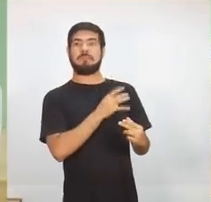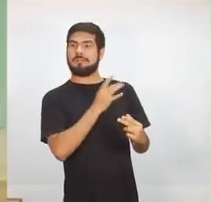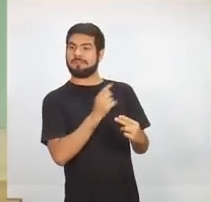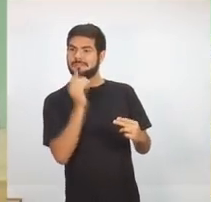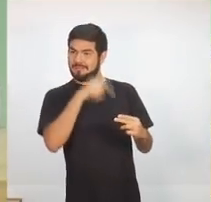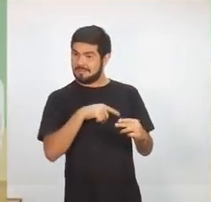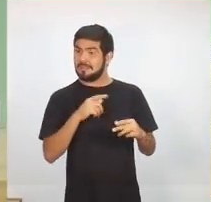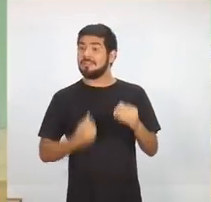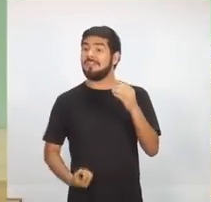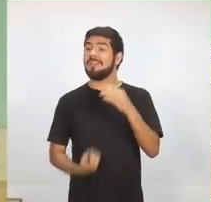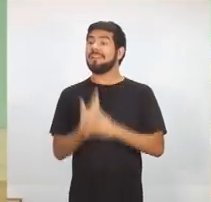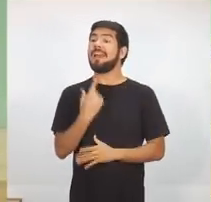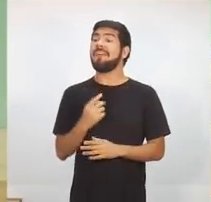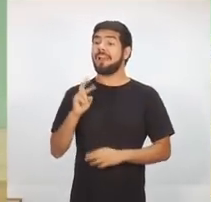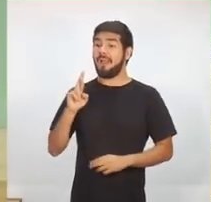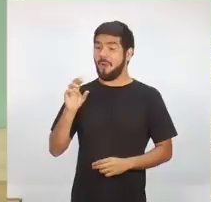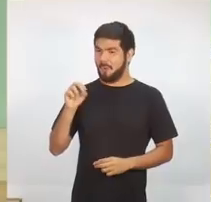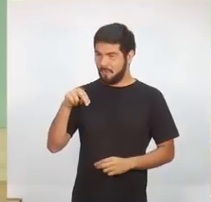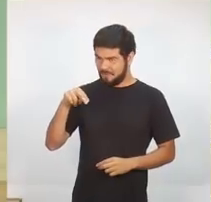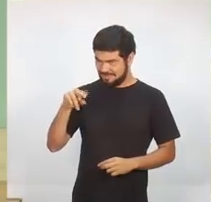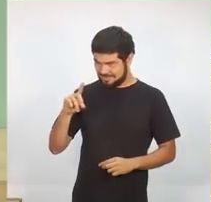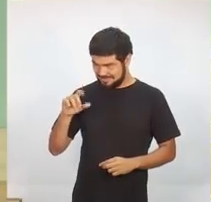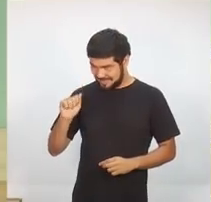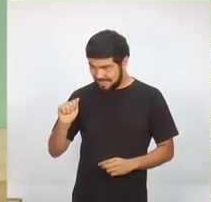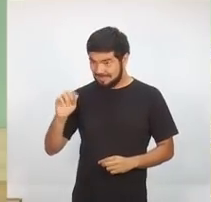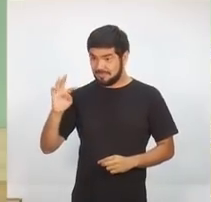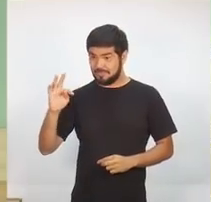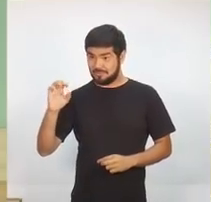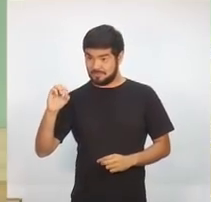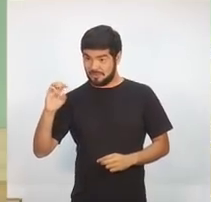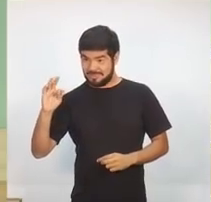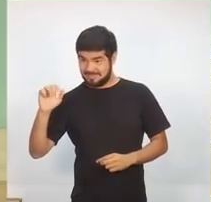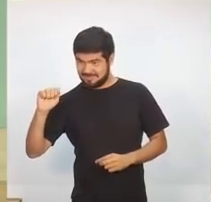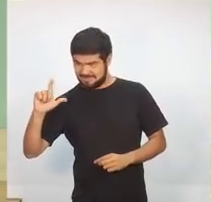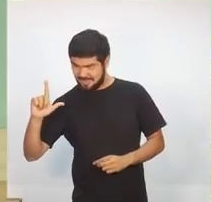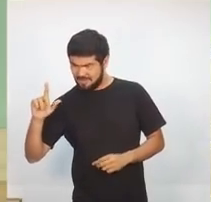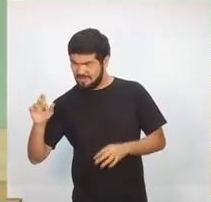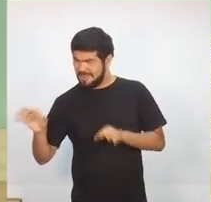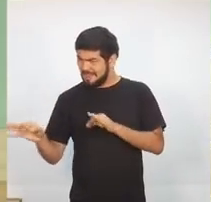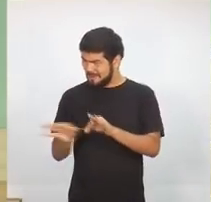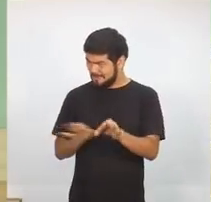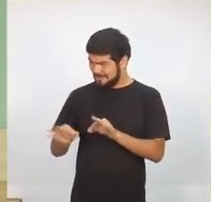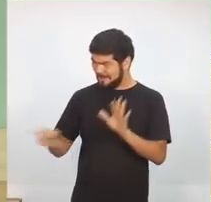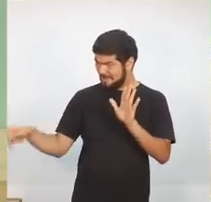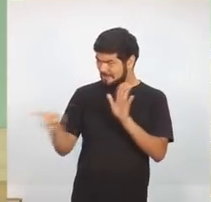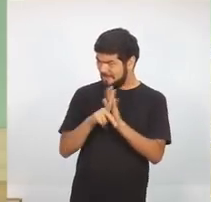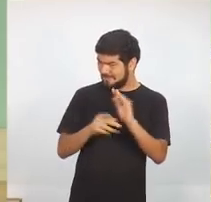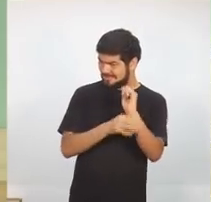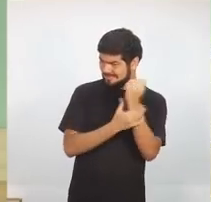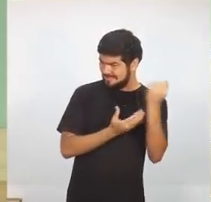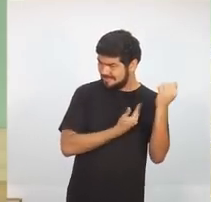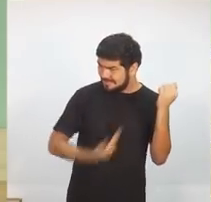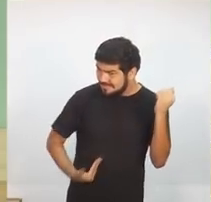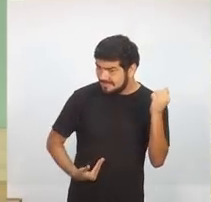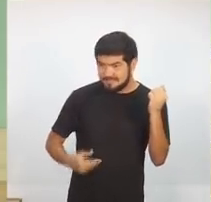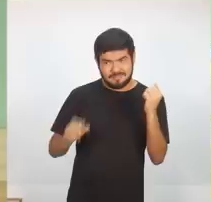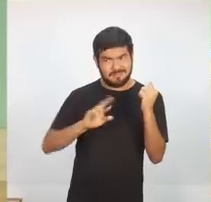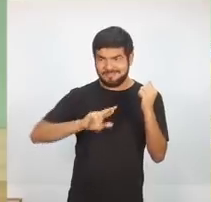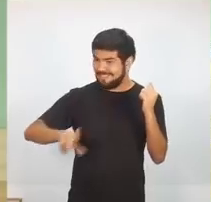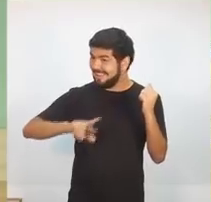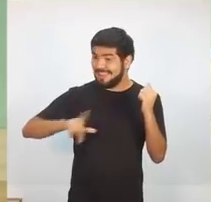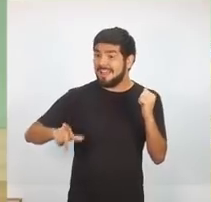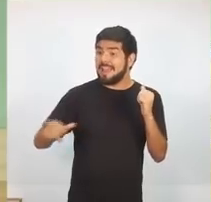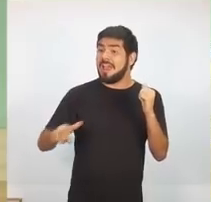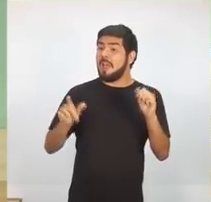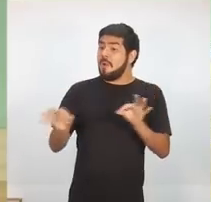Ronda Total não é um programa somente da Secretaria de Segurança Pública. Vamos deixar claro isso. O Ronda Total, ele é